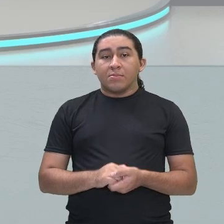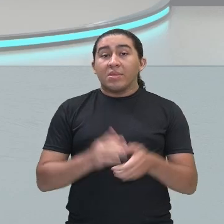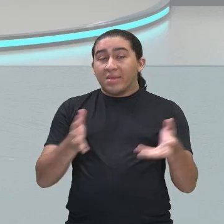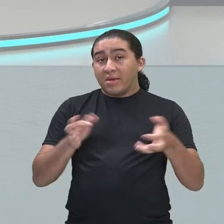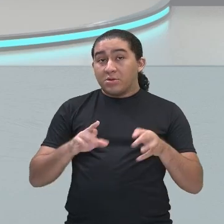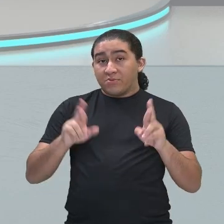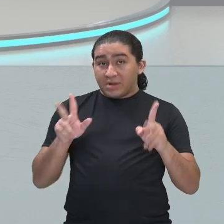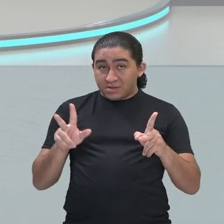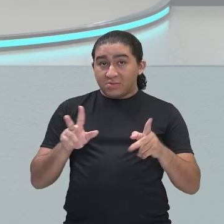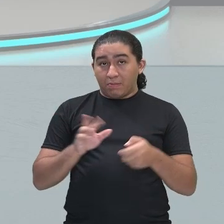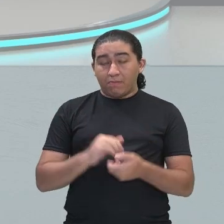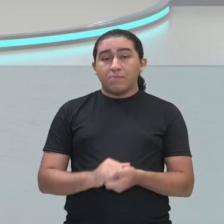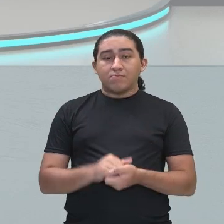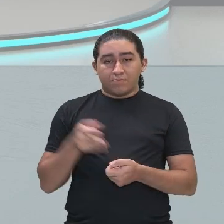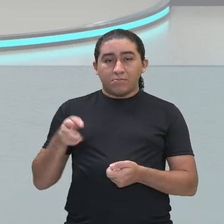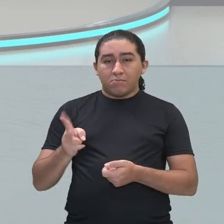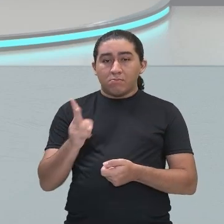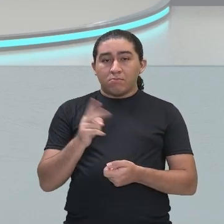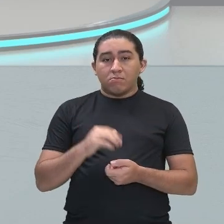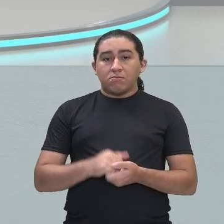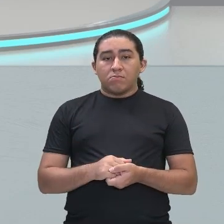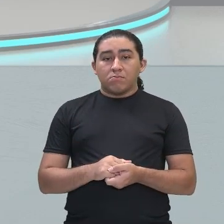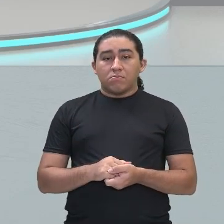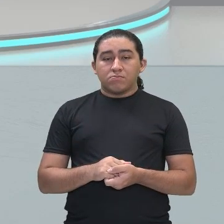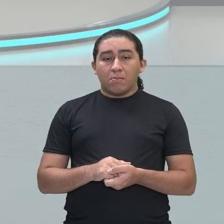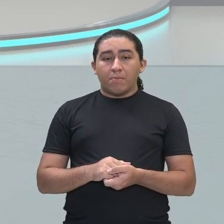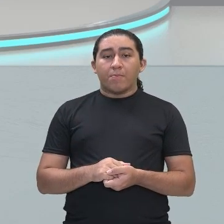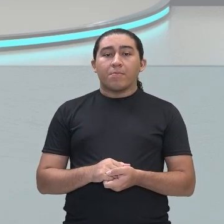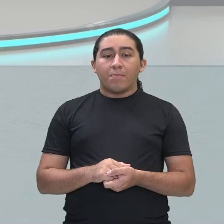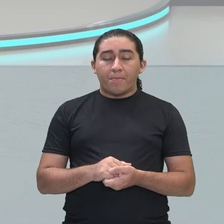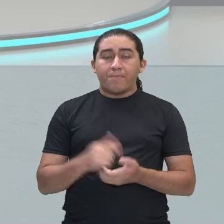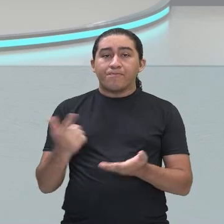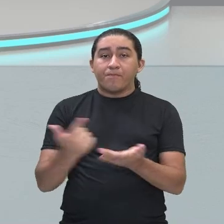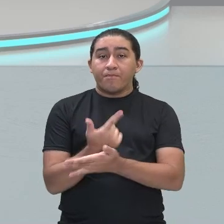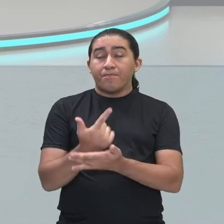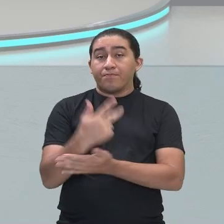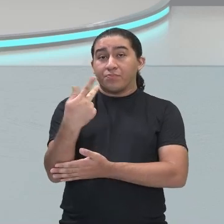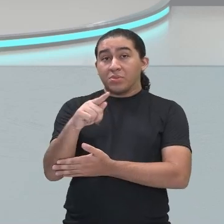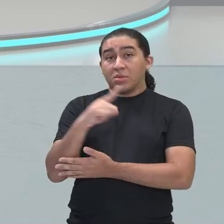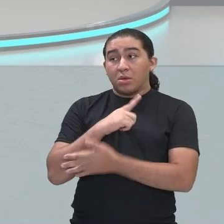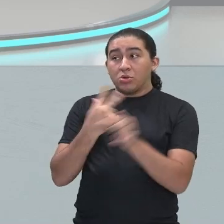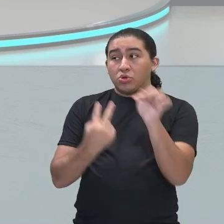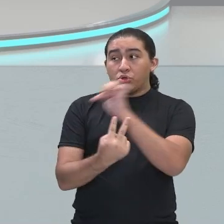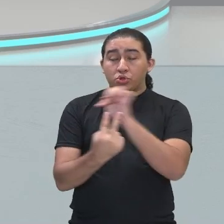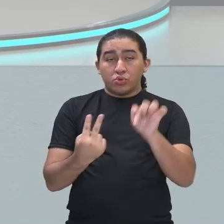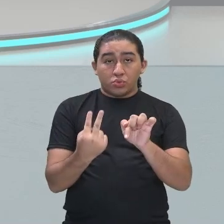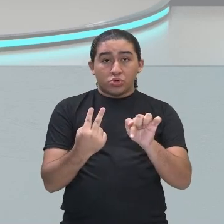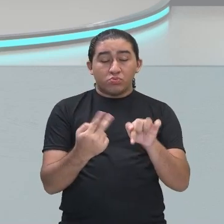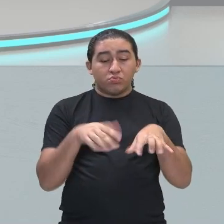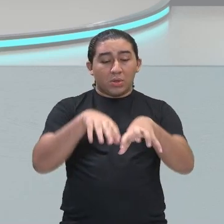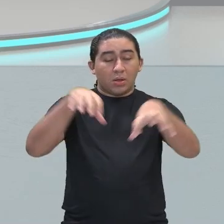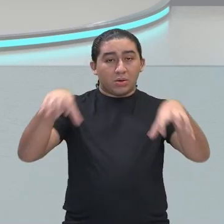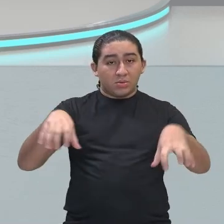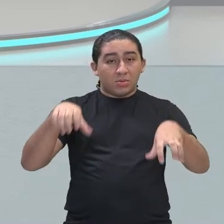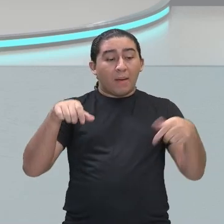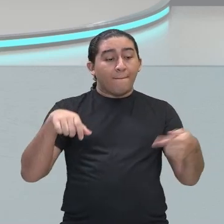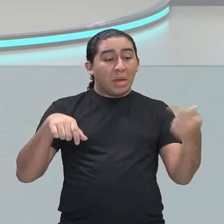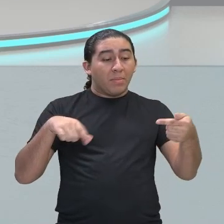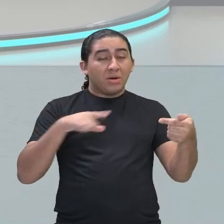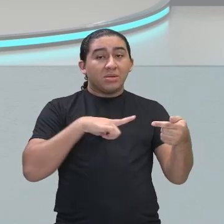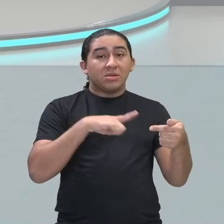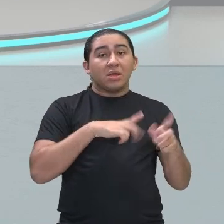absolutismo. Continuando... A obra de Bocage tem duas fases. A primeira é composta de temas